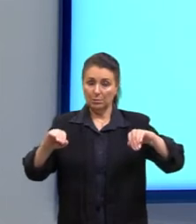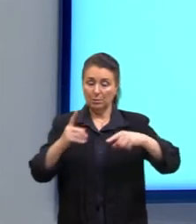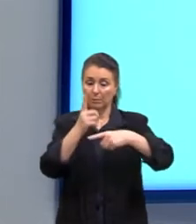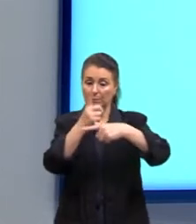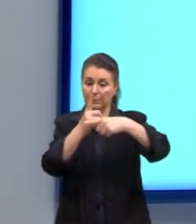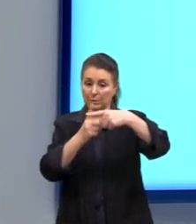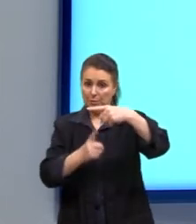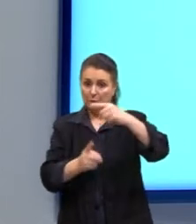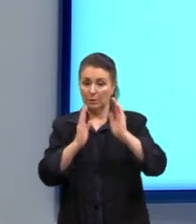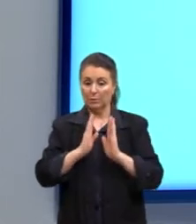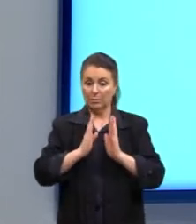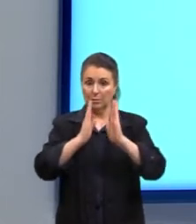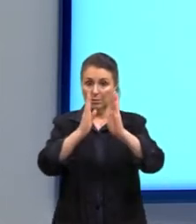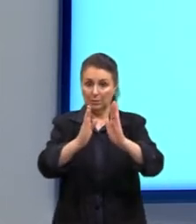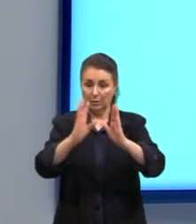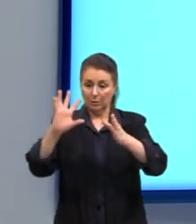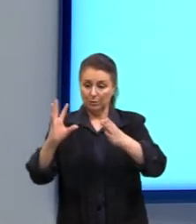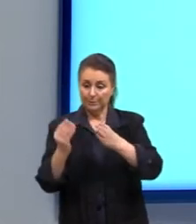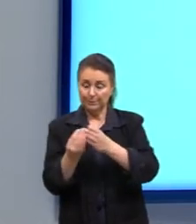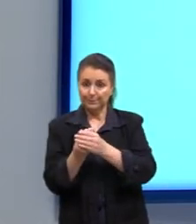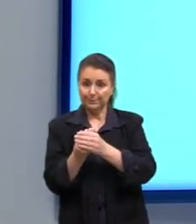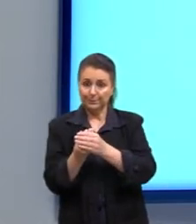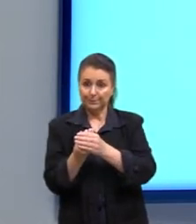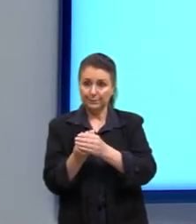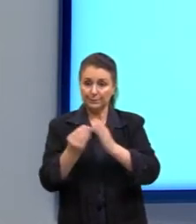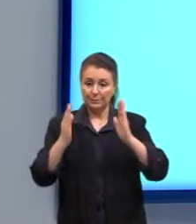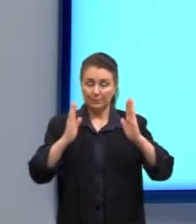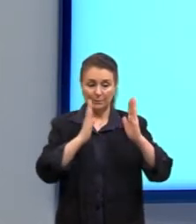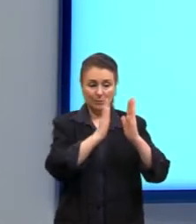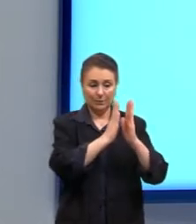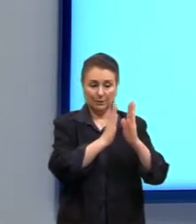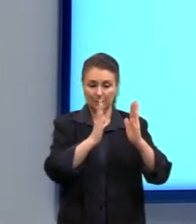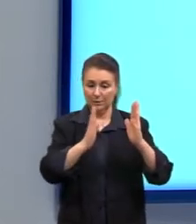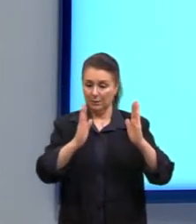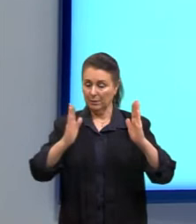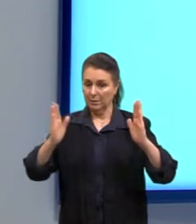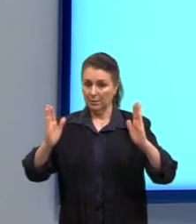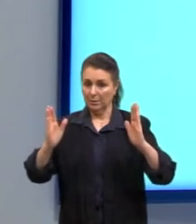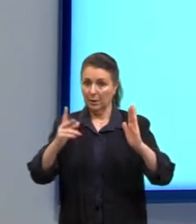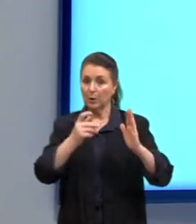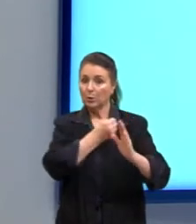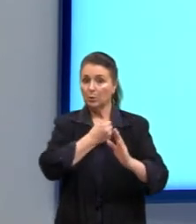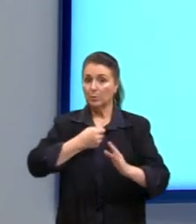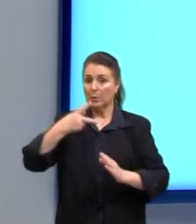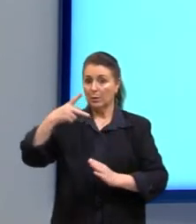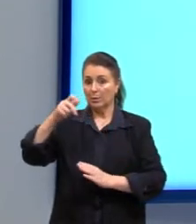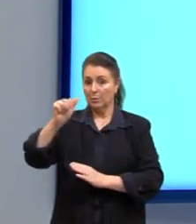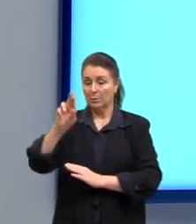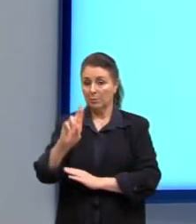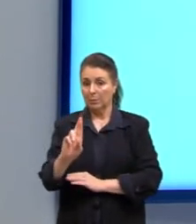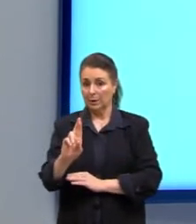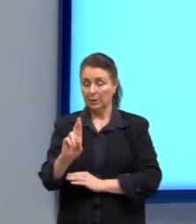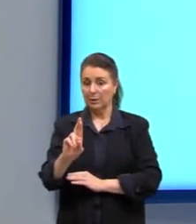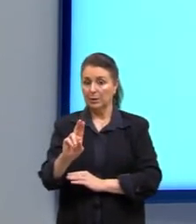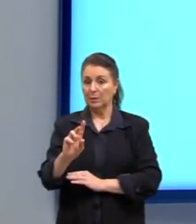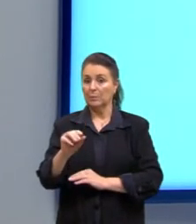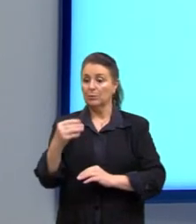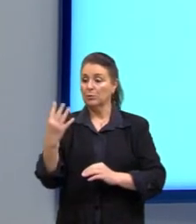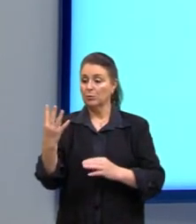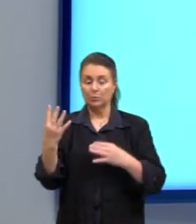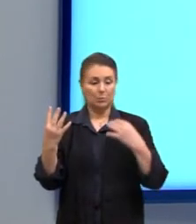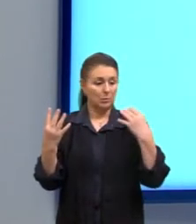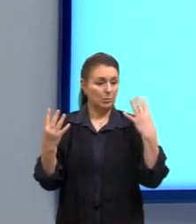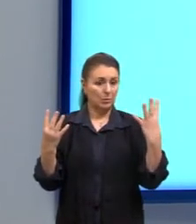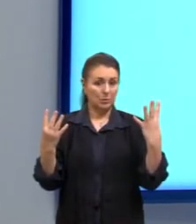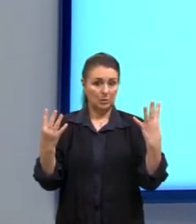aqui, do nosso conjunto. Então, quando nós temos um número par de elementos, nós vamos eliminar os termos